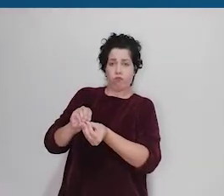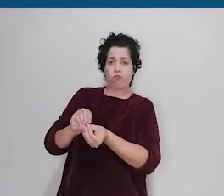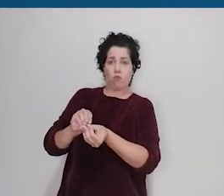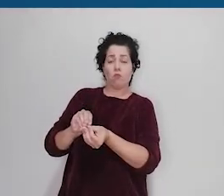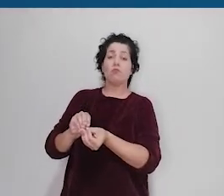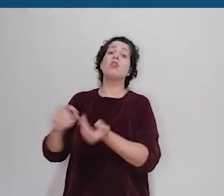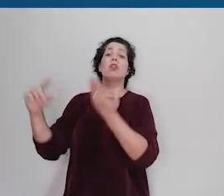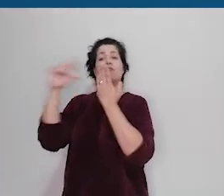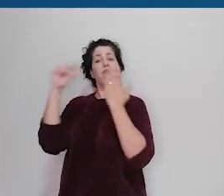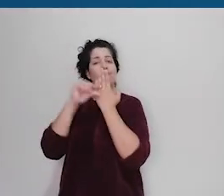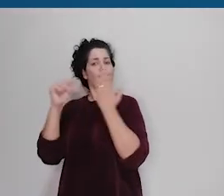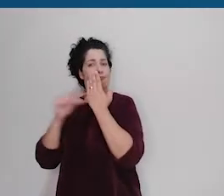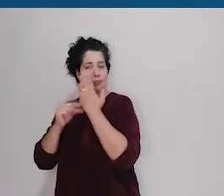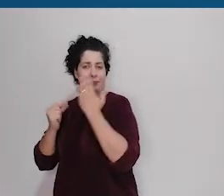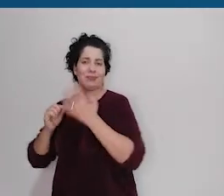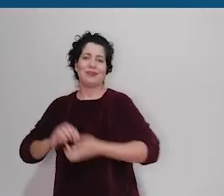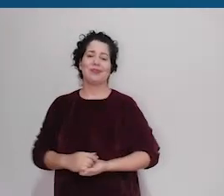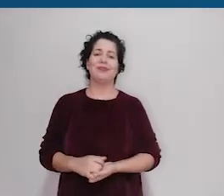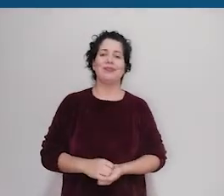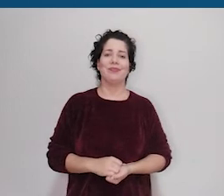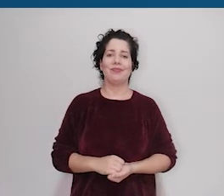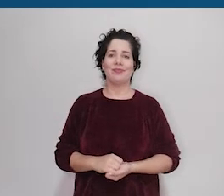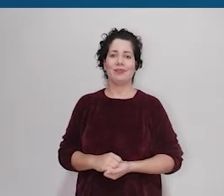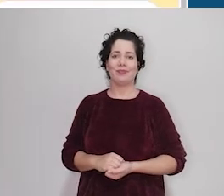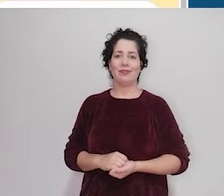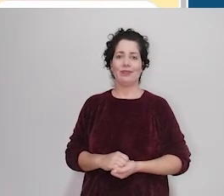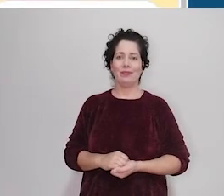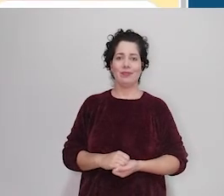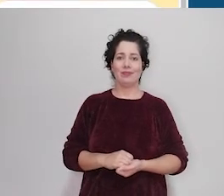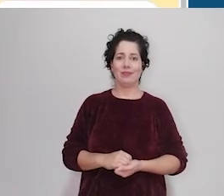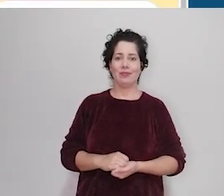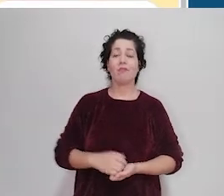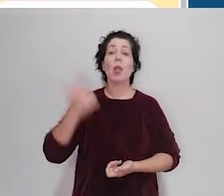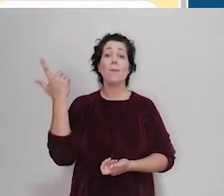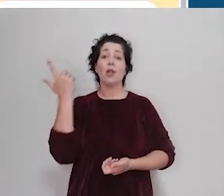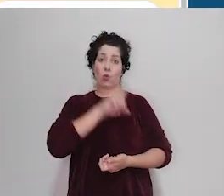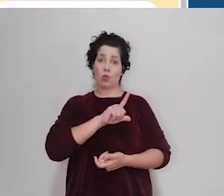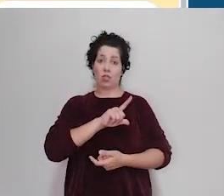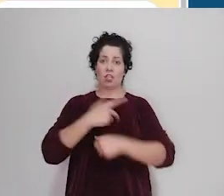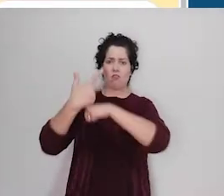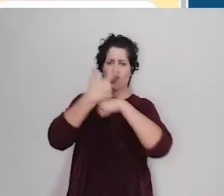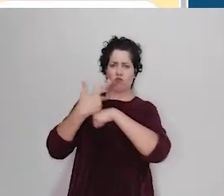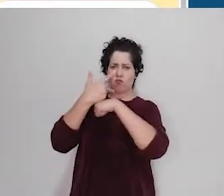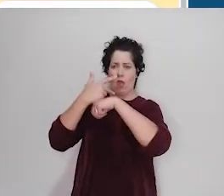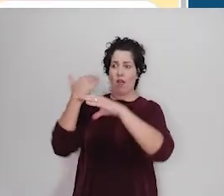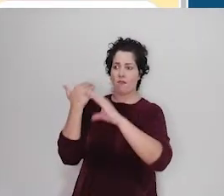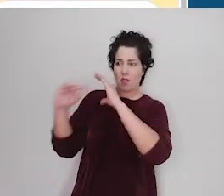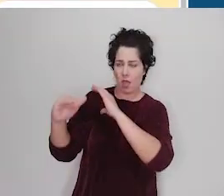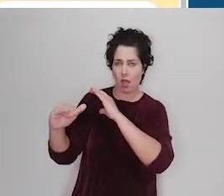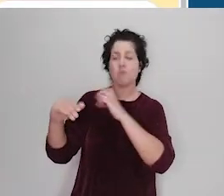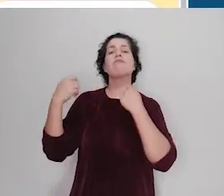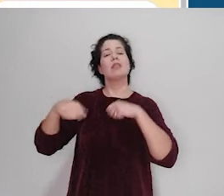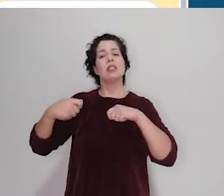considerações finais E referências Para a submissão dos vídeos, os autores devem